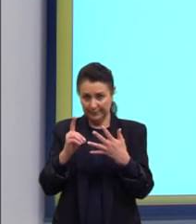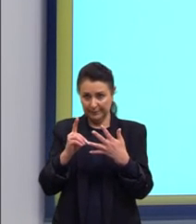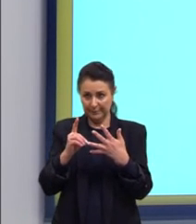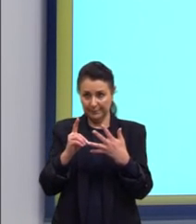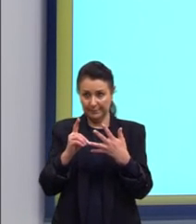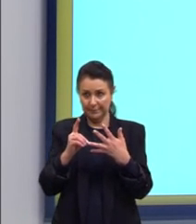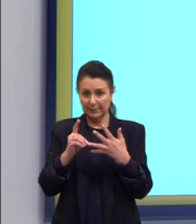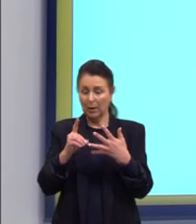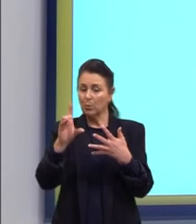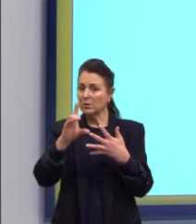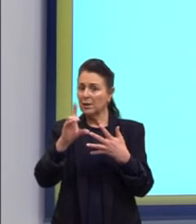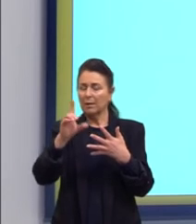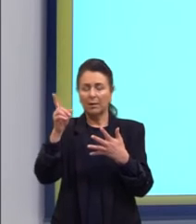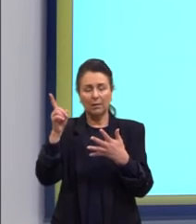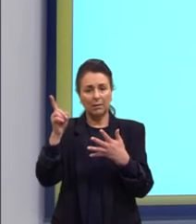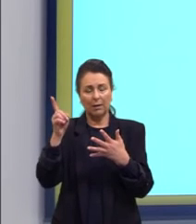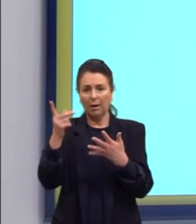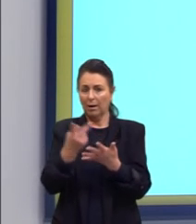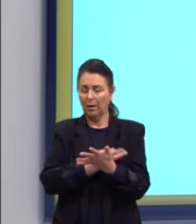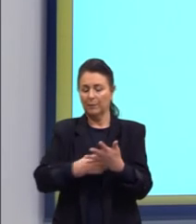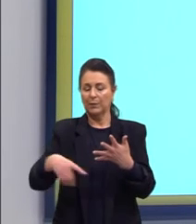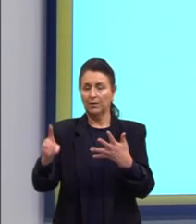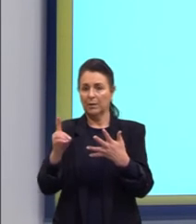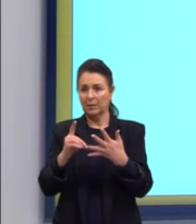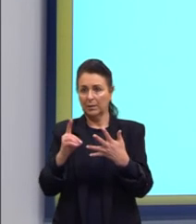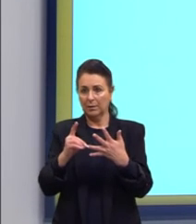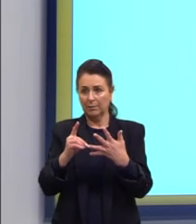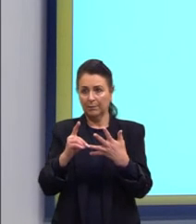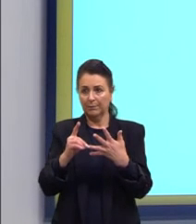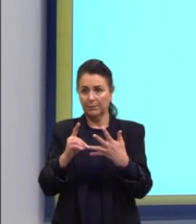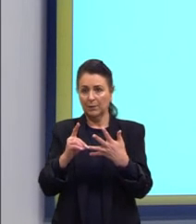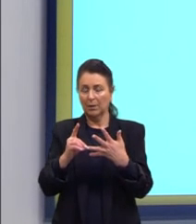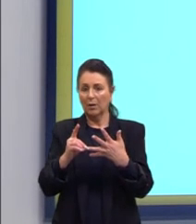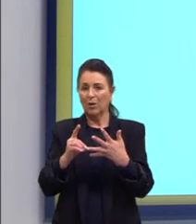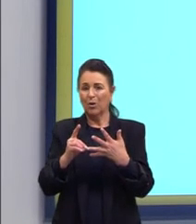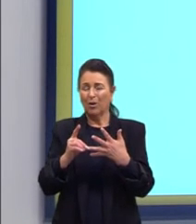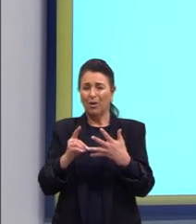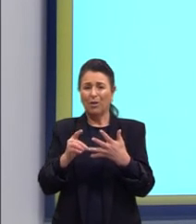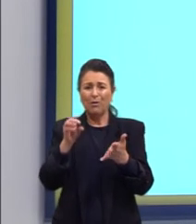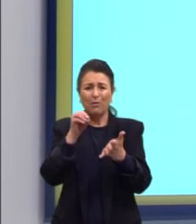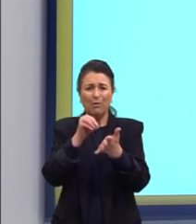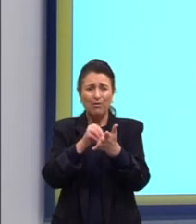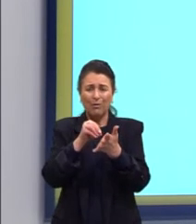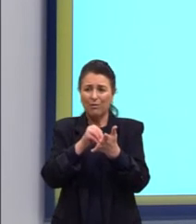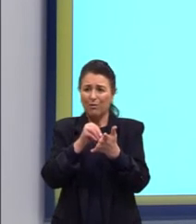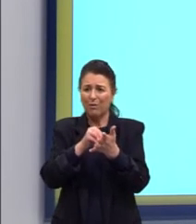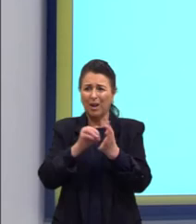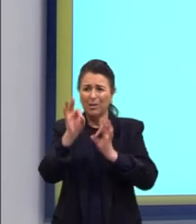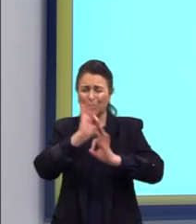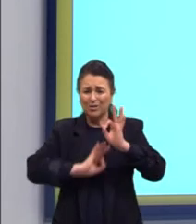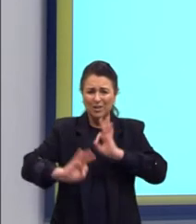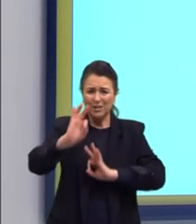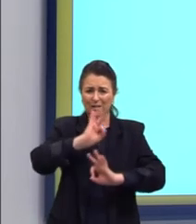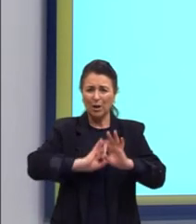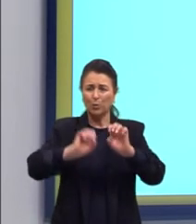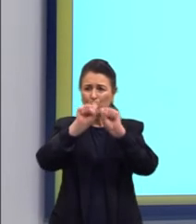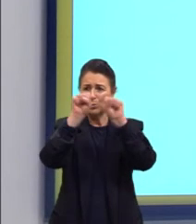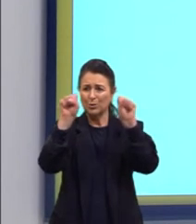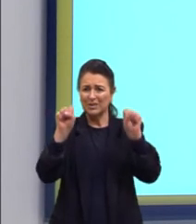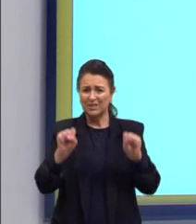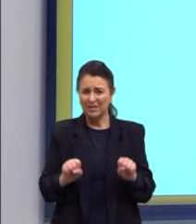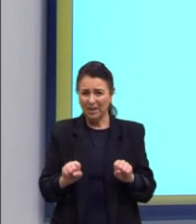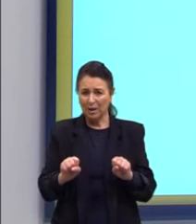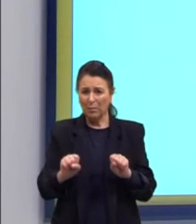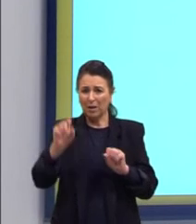está incorreta. Letra D. Vai ocorrer, pode causar a desorganização do sistema